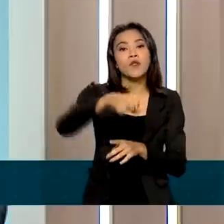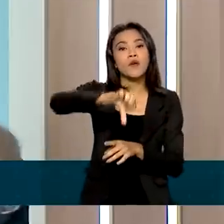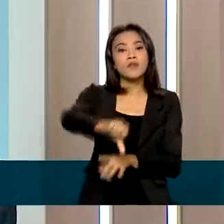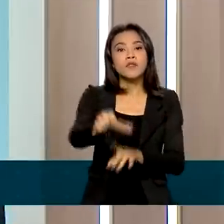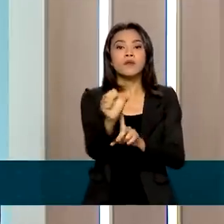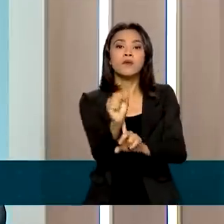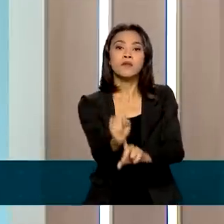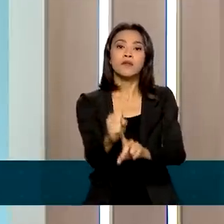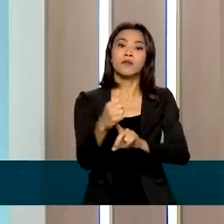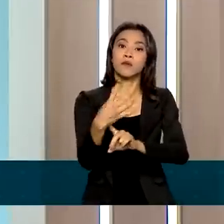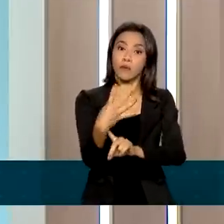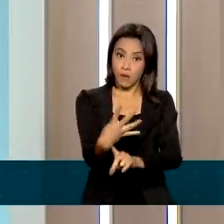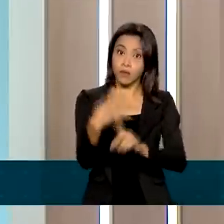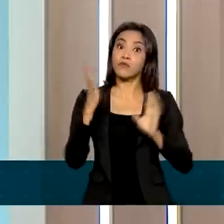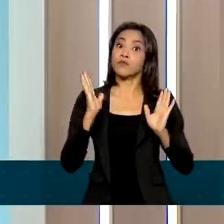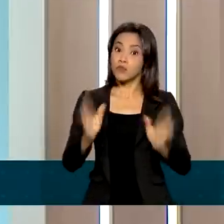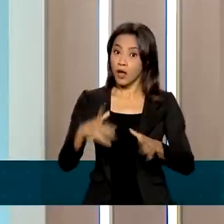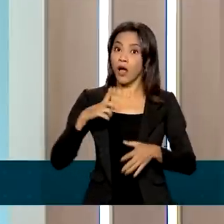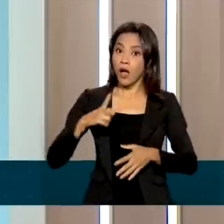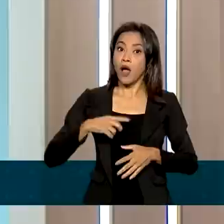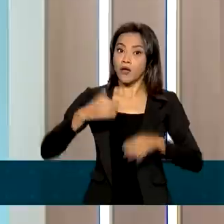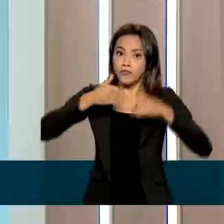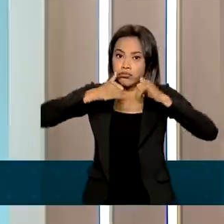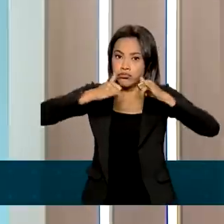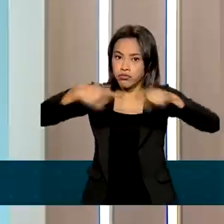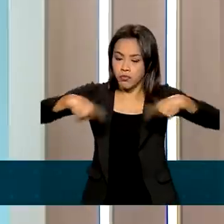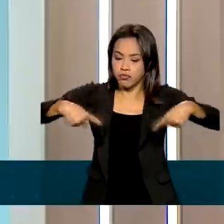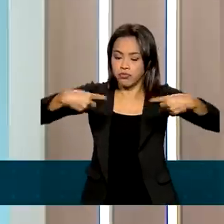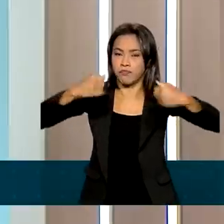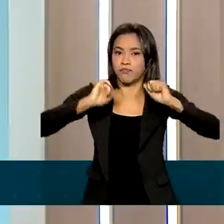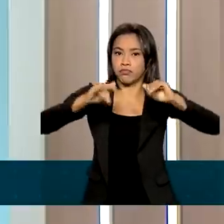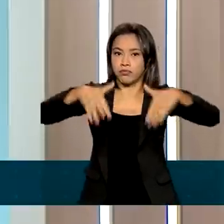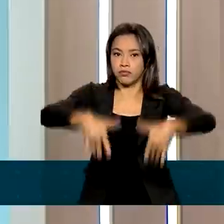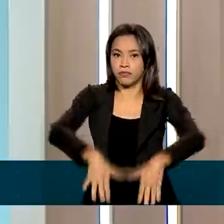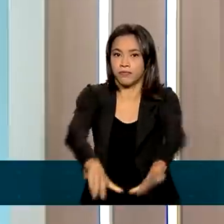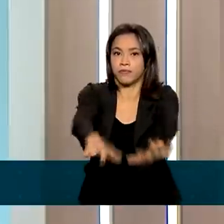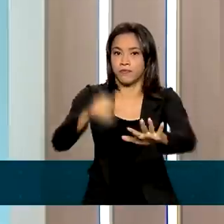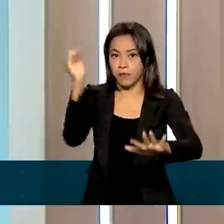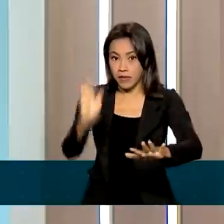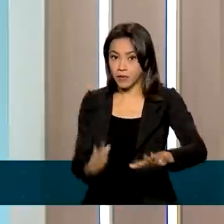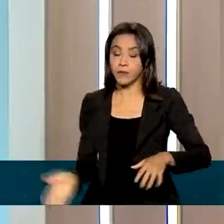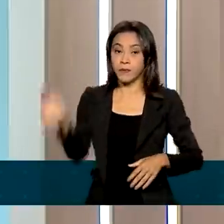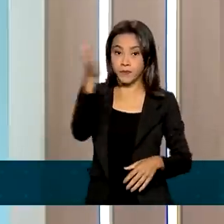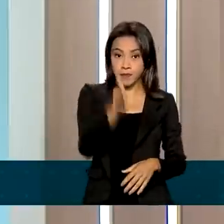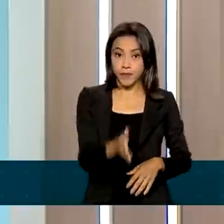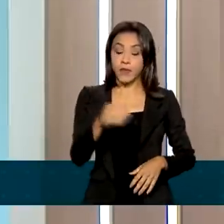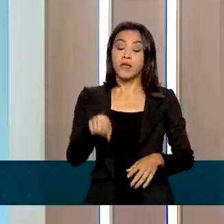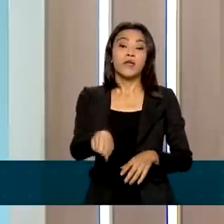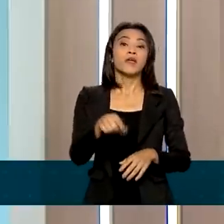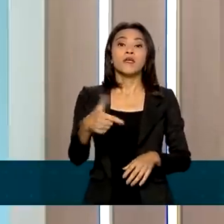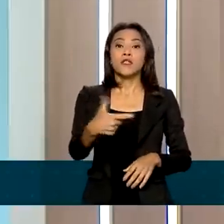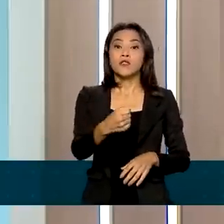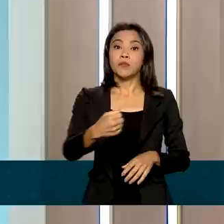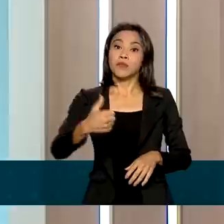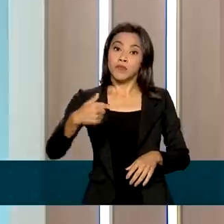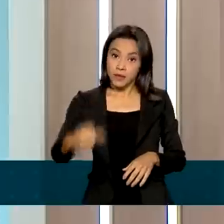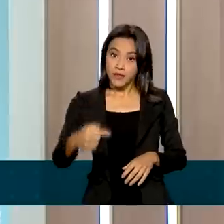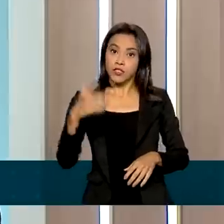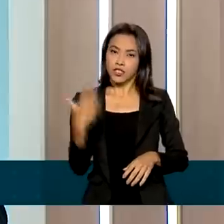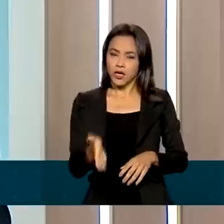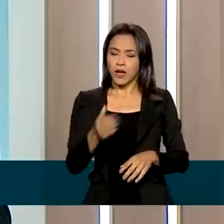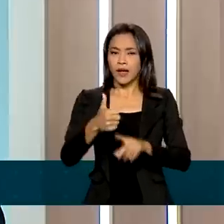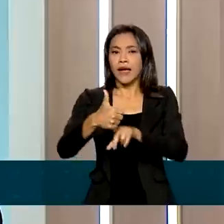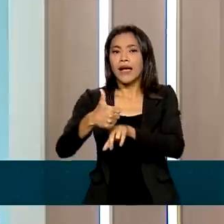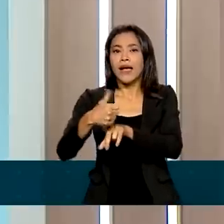já produzindo então energia para o nosso país. Em 2007 ela atinge sua capacidade máxima, produzindo então